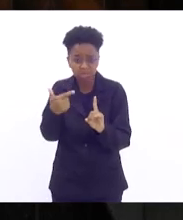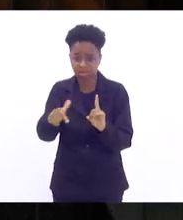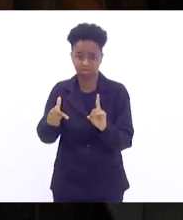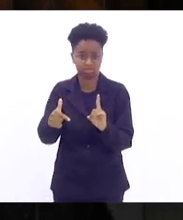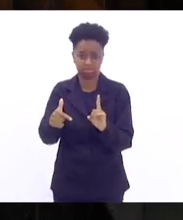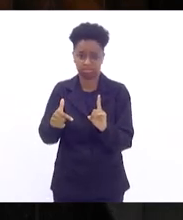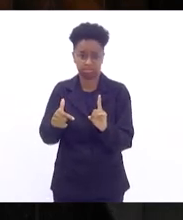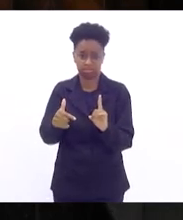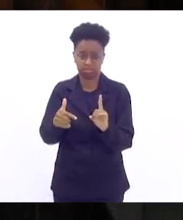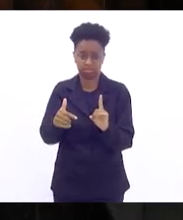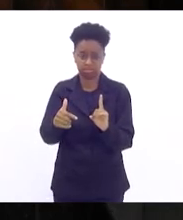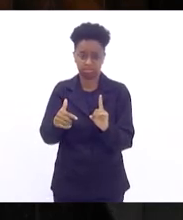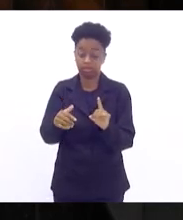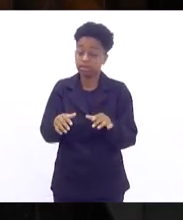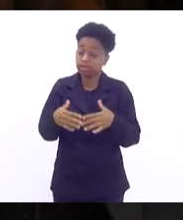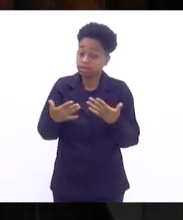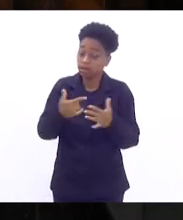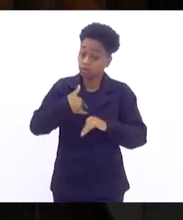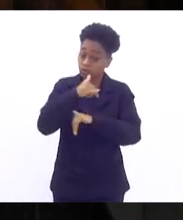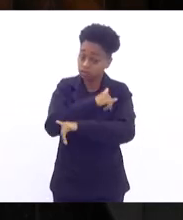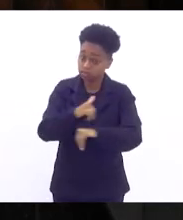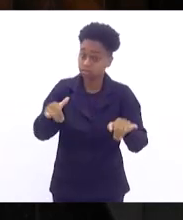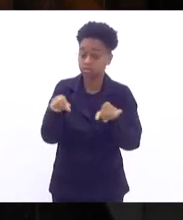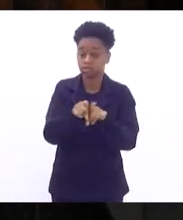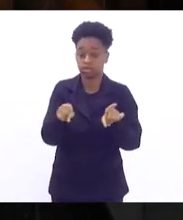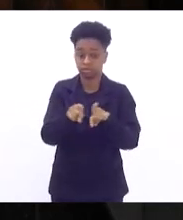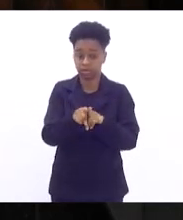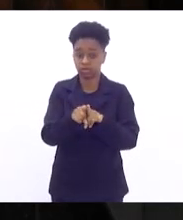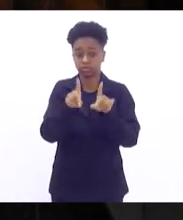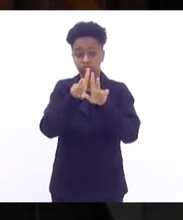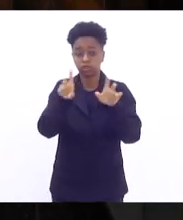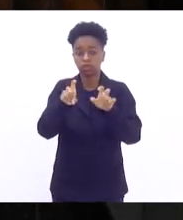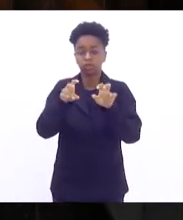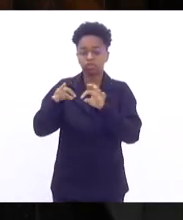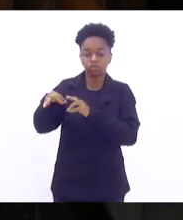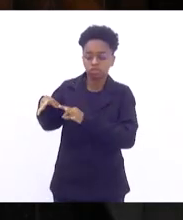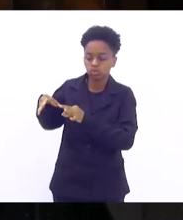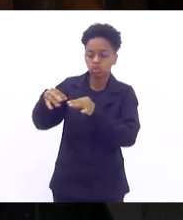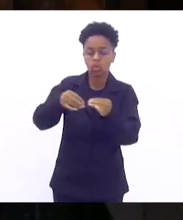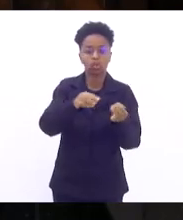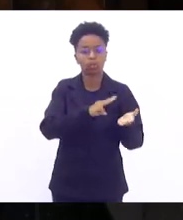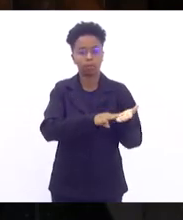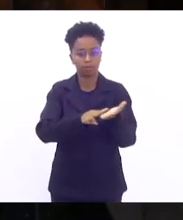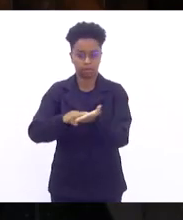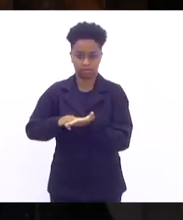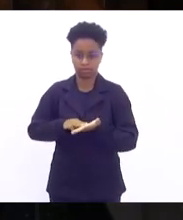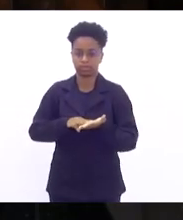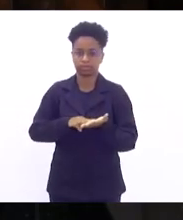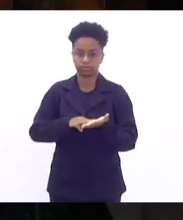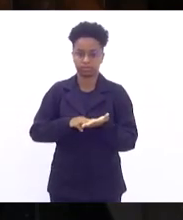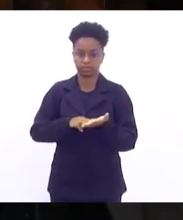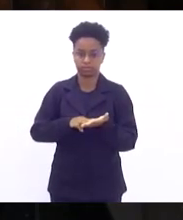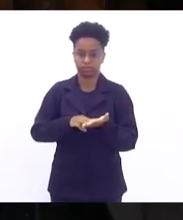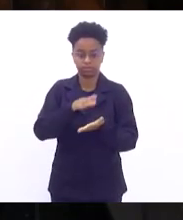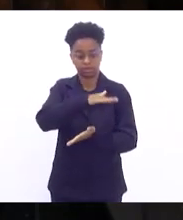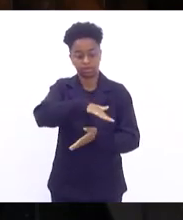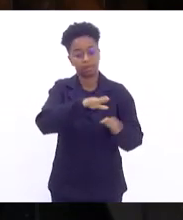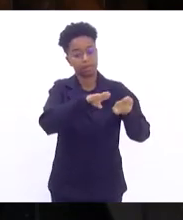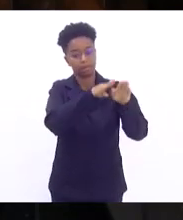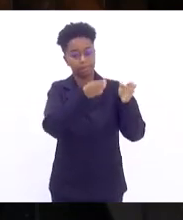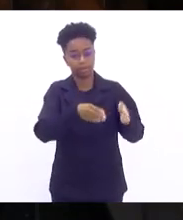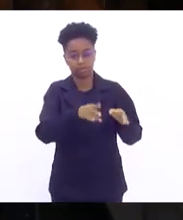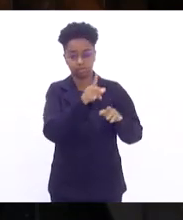E digo isso também em relação a todos os membros da mesa diretora.